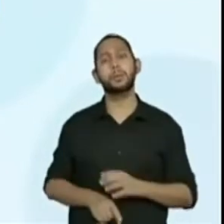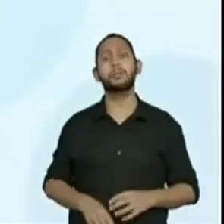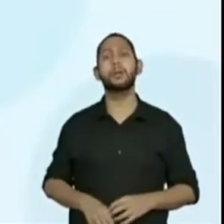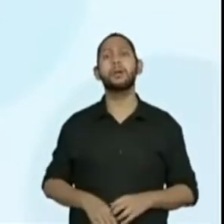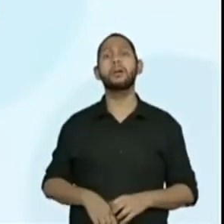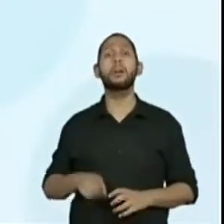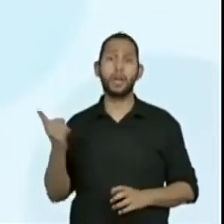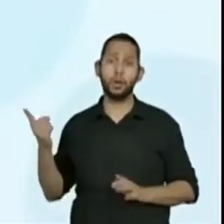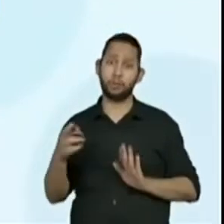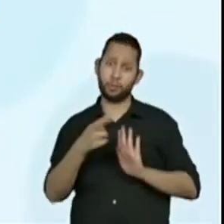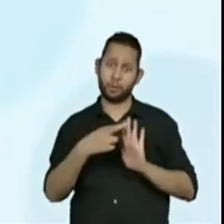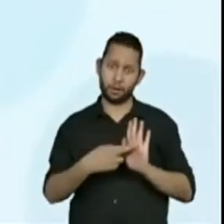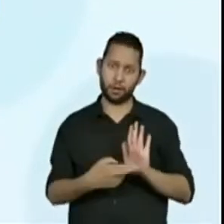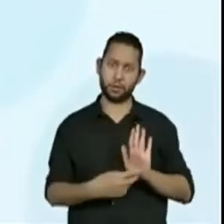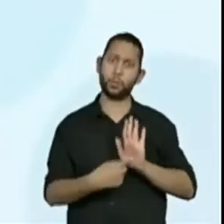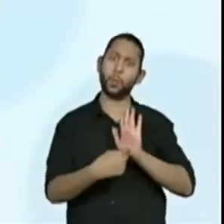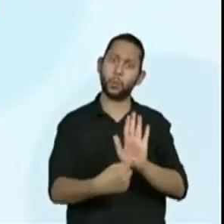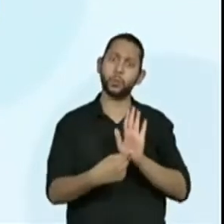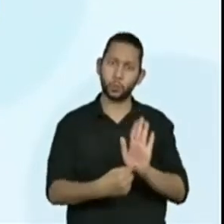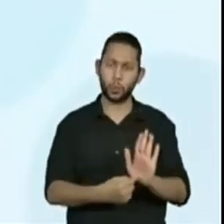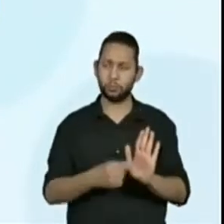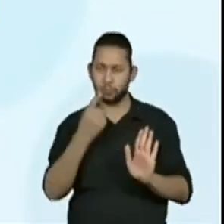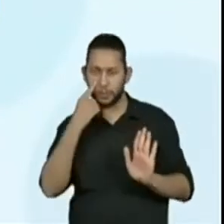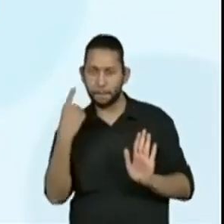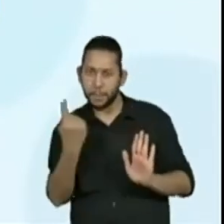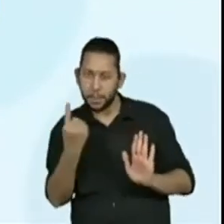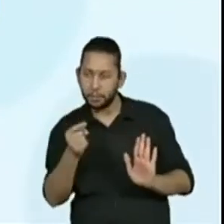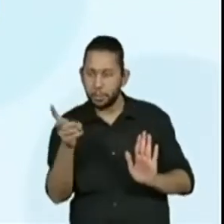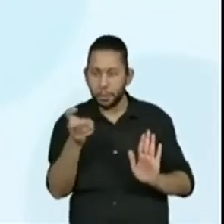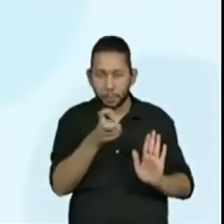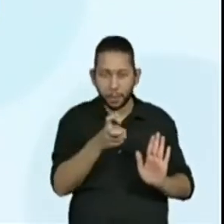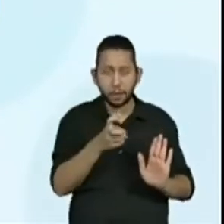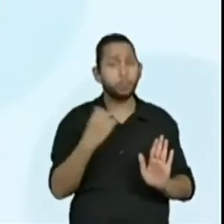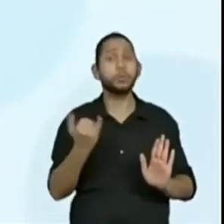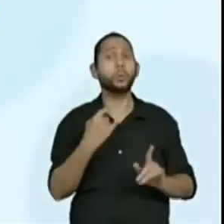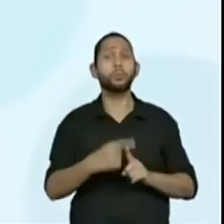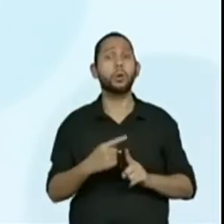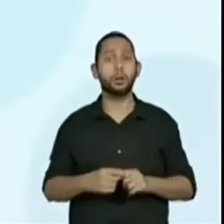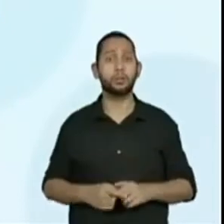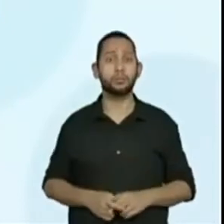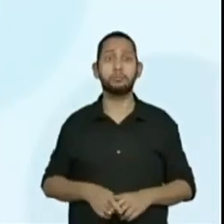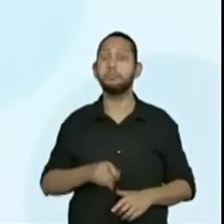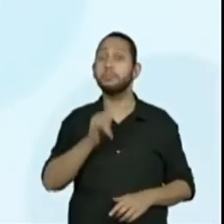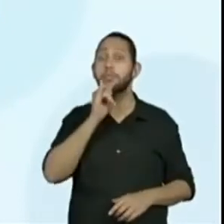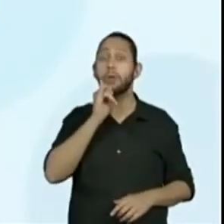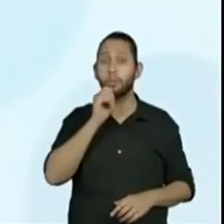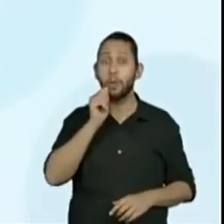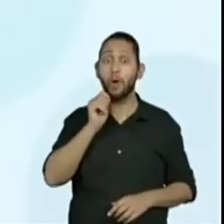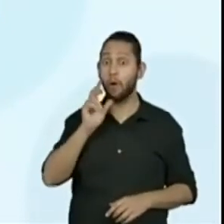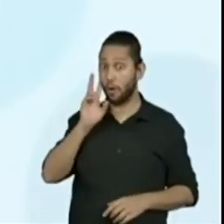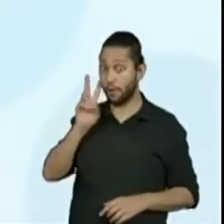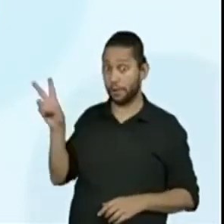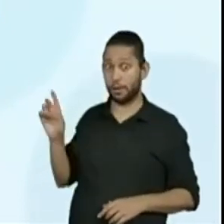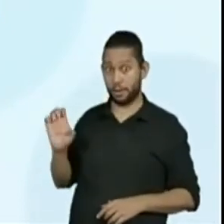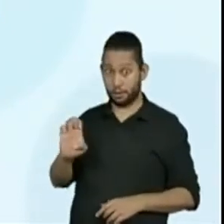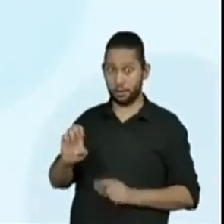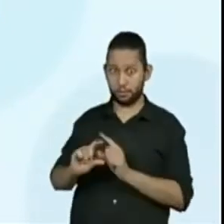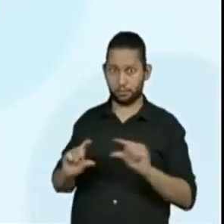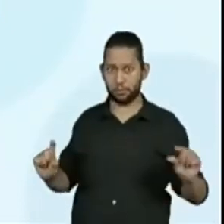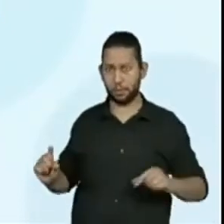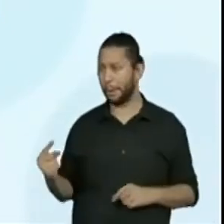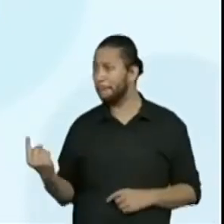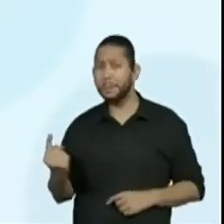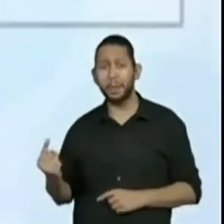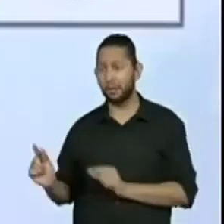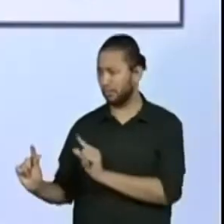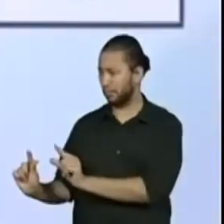tão importante? Porque percebam aqui na letra E. Eu não tenho nada na primeira casinha, pelo menos eu não tinha nada na primeira casinha.